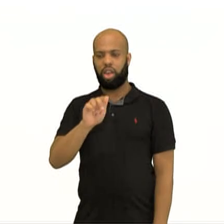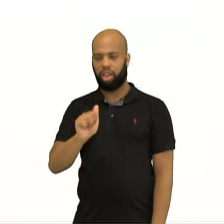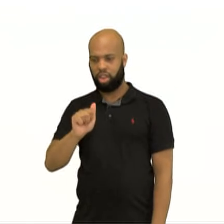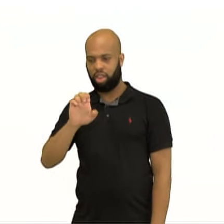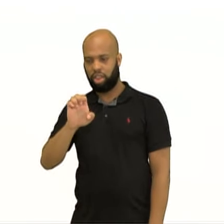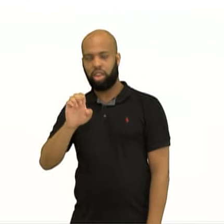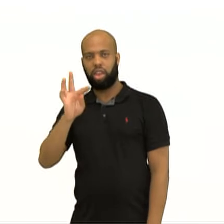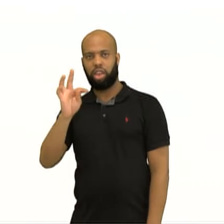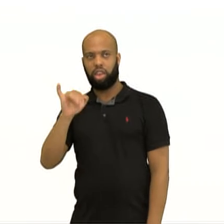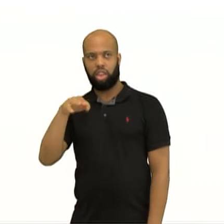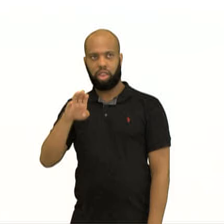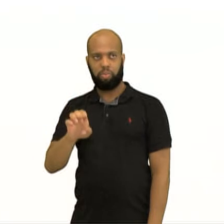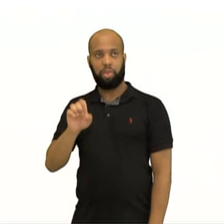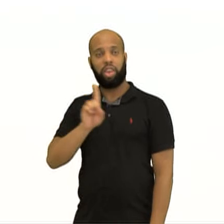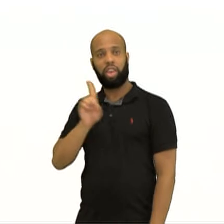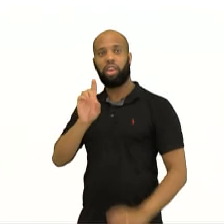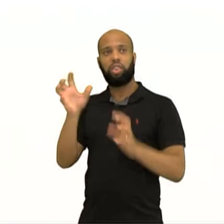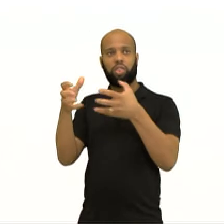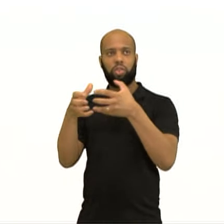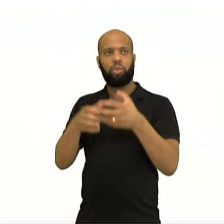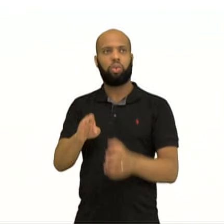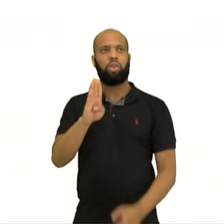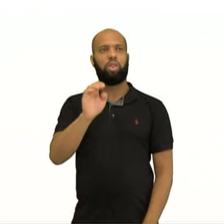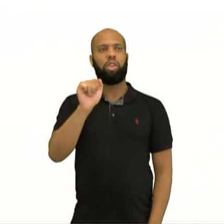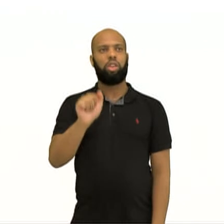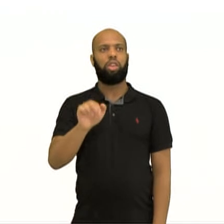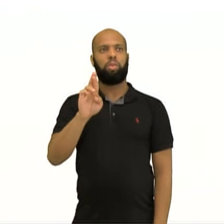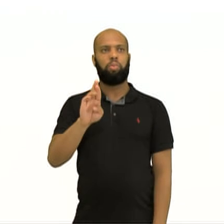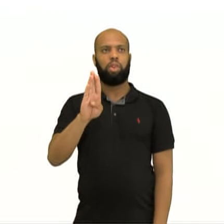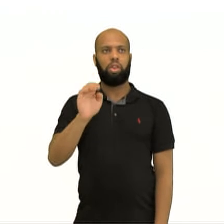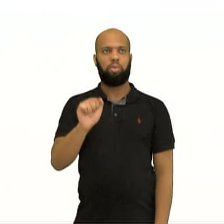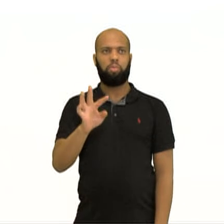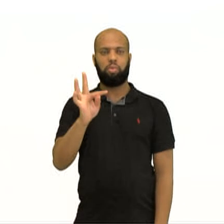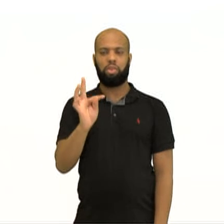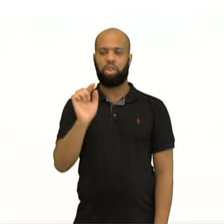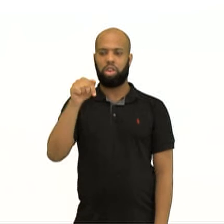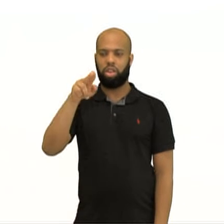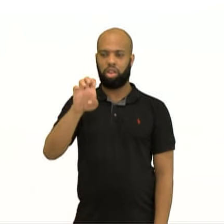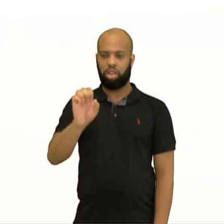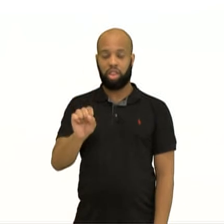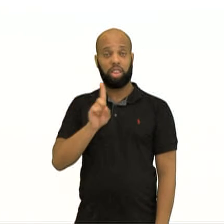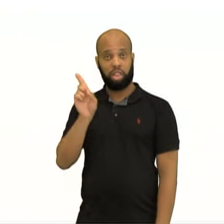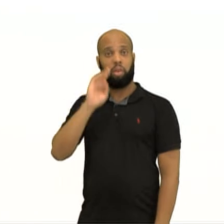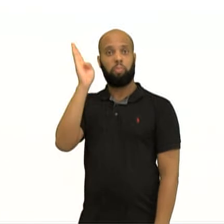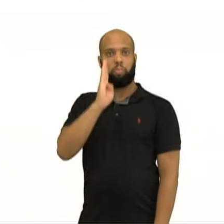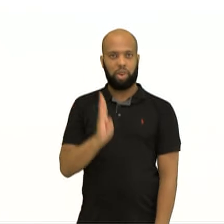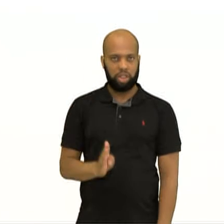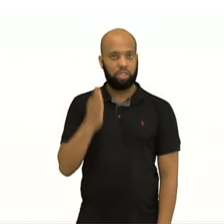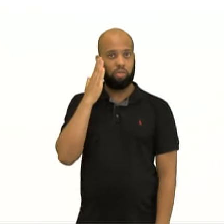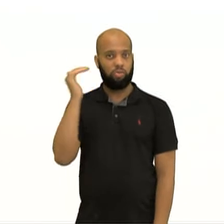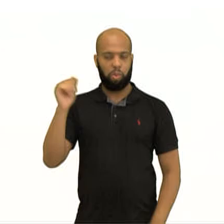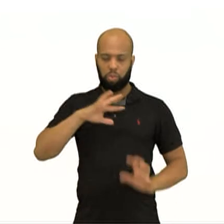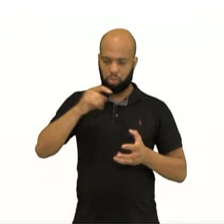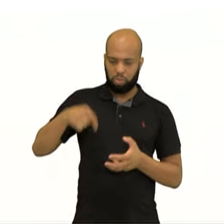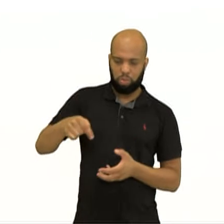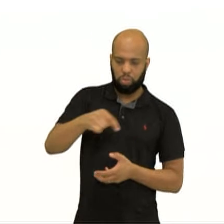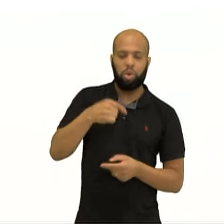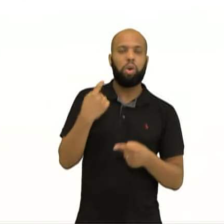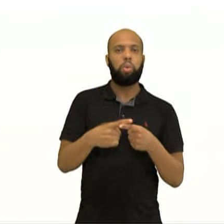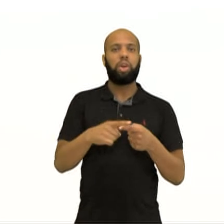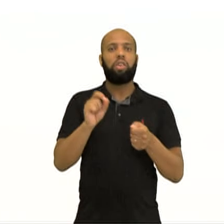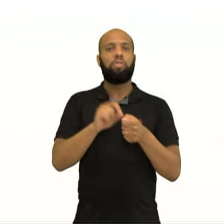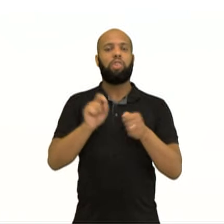musical que trabalha com a exploração sonora do corpo. brasileiro e é famoso no mundo inteiro. A